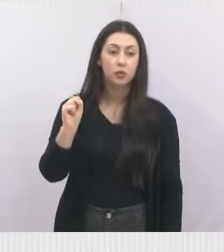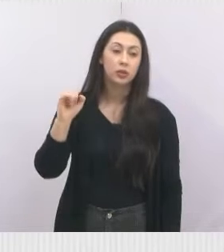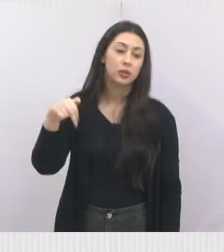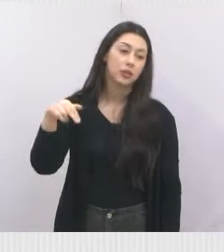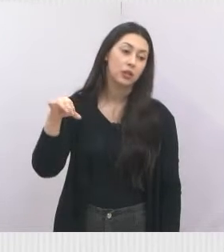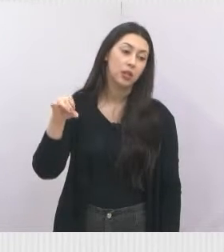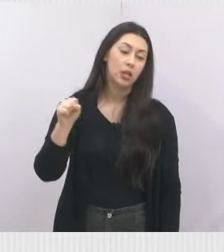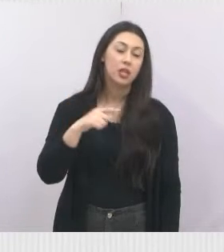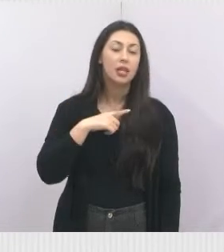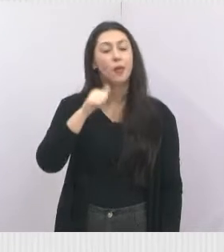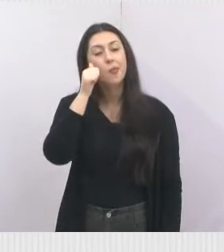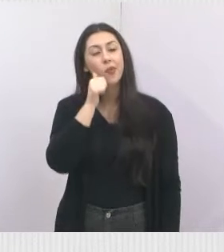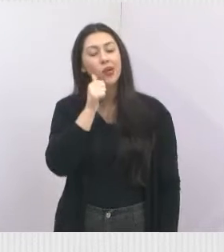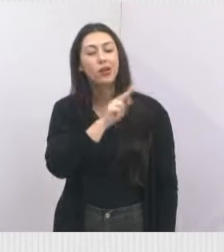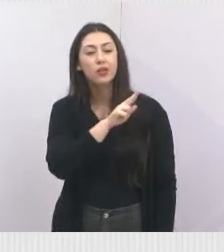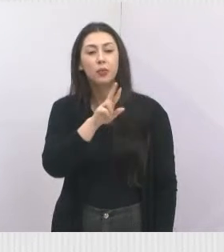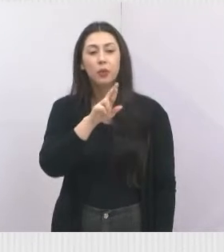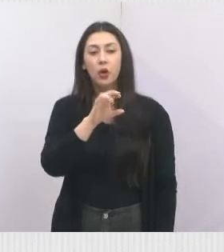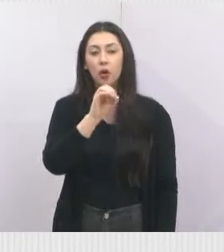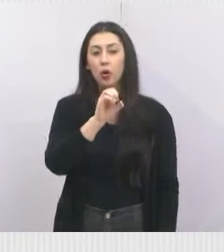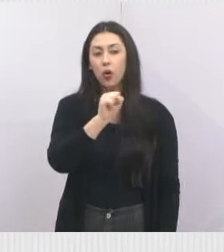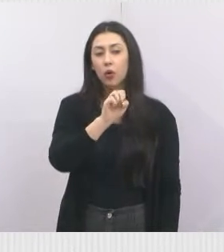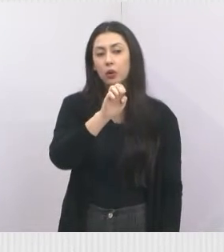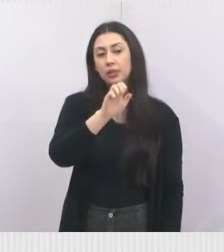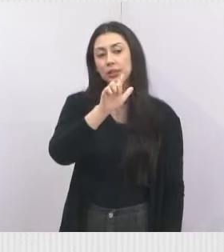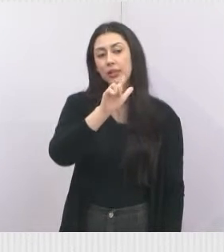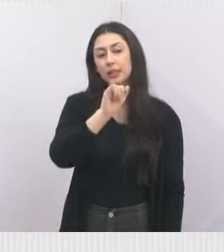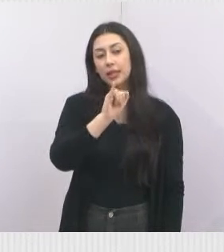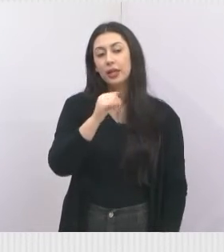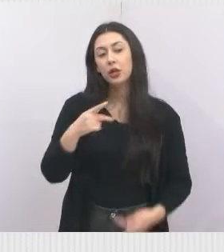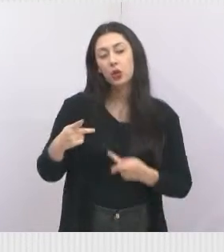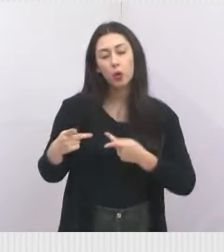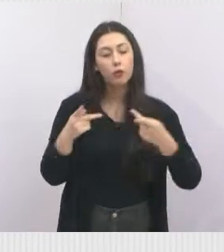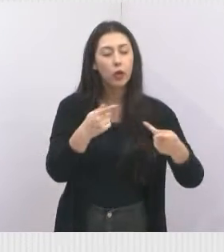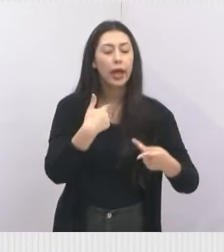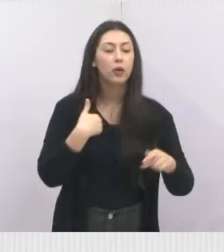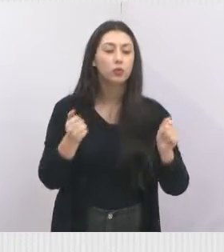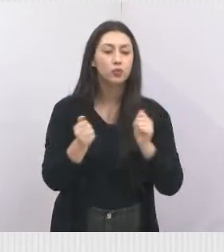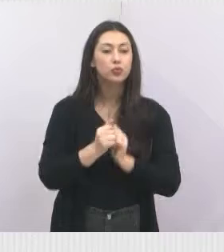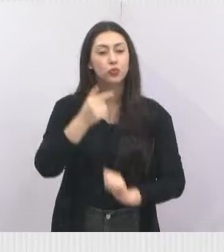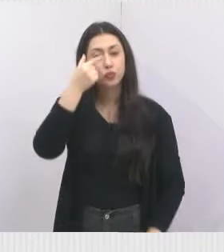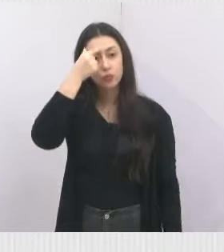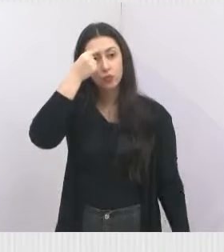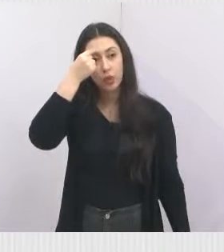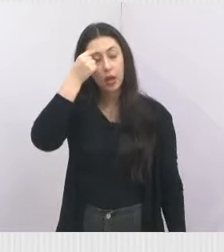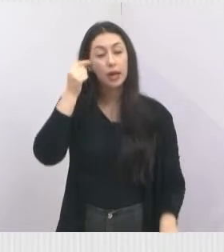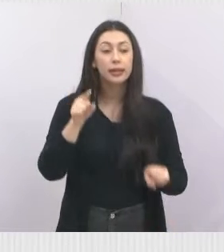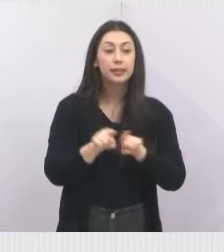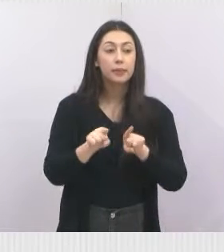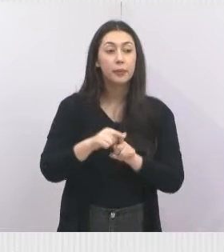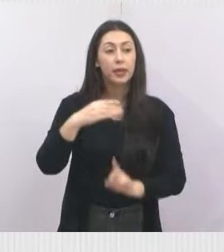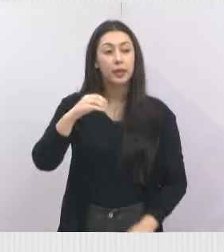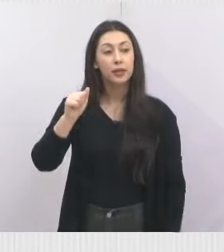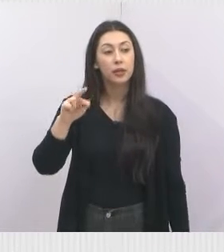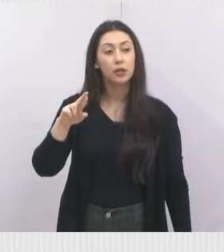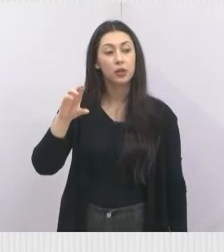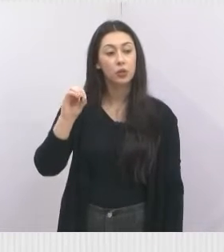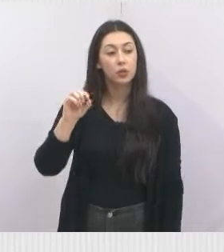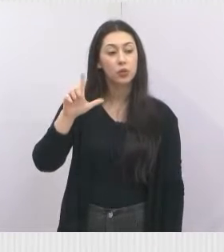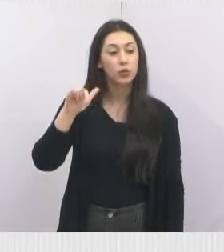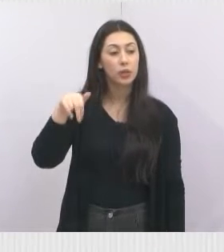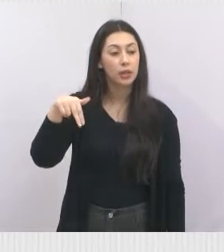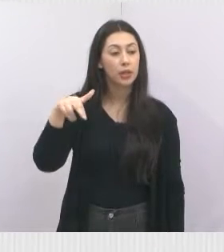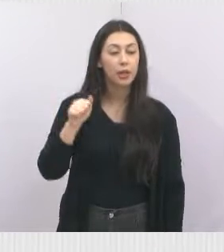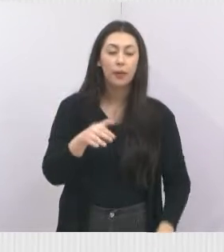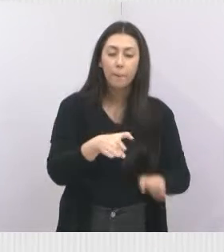Sérgio, me convidou para ir até lá. Foi eu e o Sasaki. Também foi a Carolina Xavier para